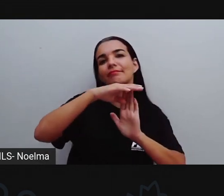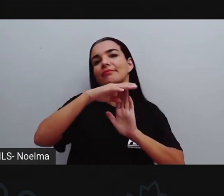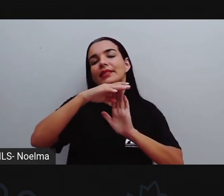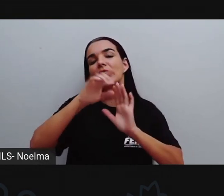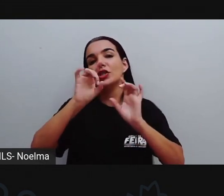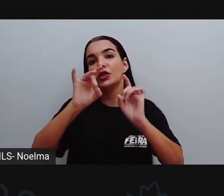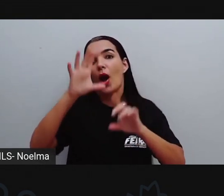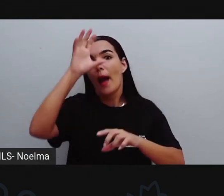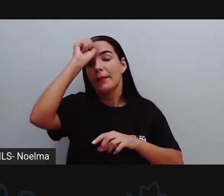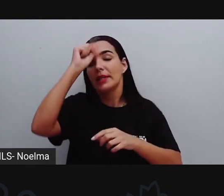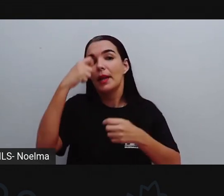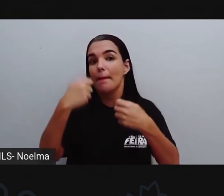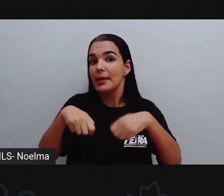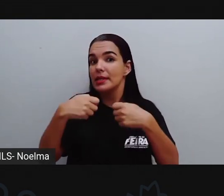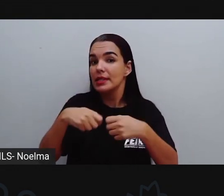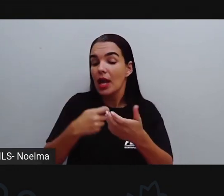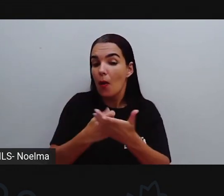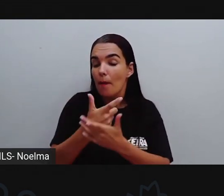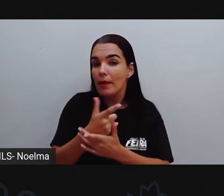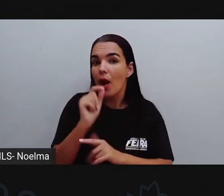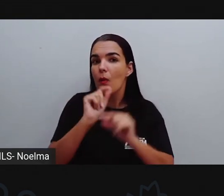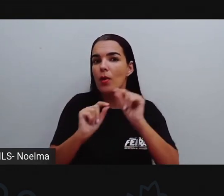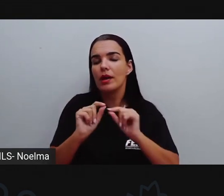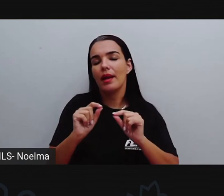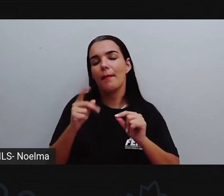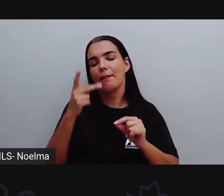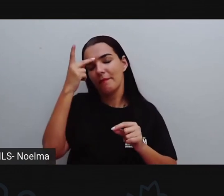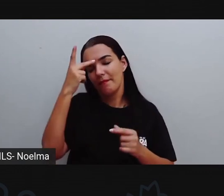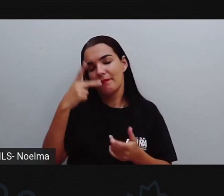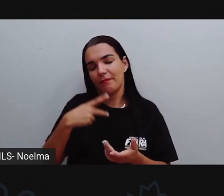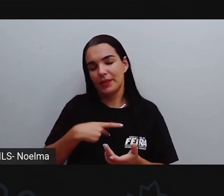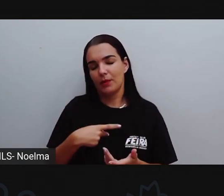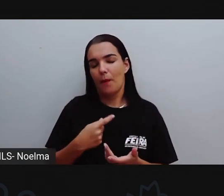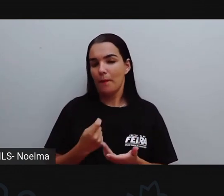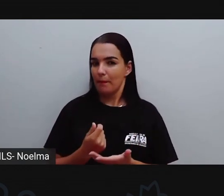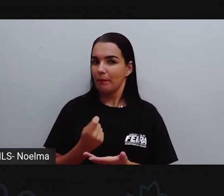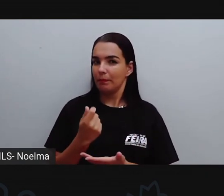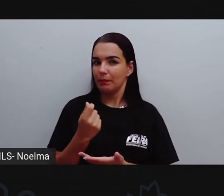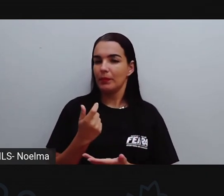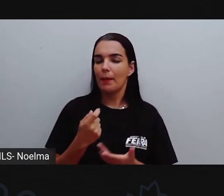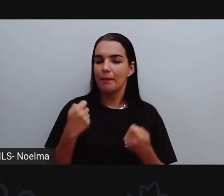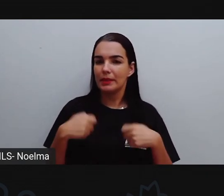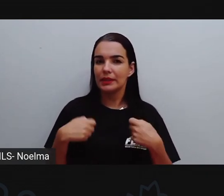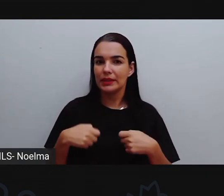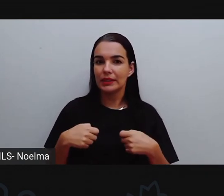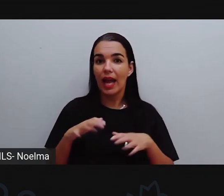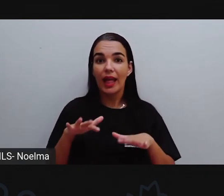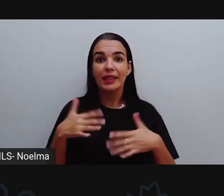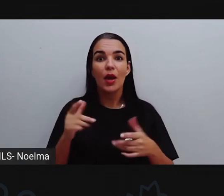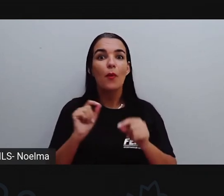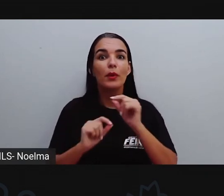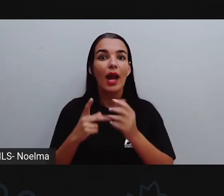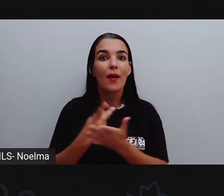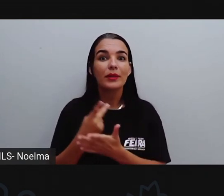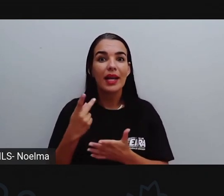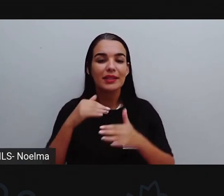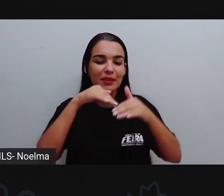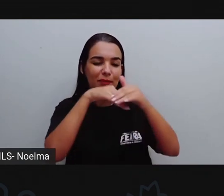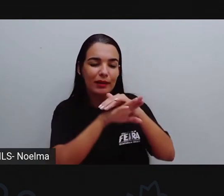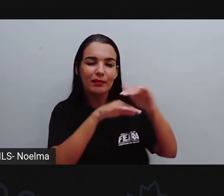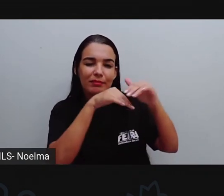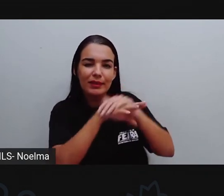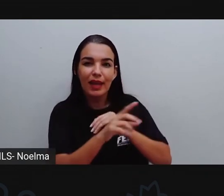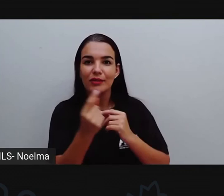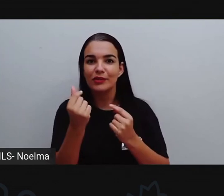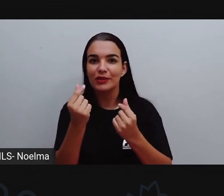realmente precisa, né? E com isso a gente consegue juntar um dinheirinho e com esse dinheirinho